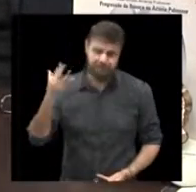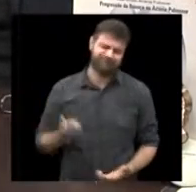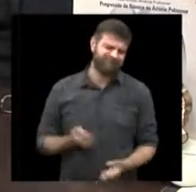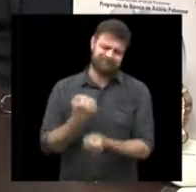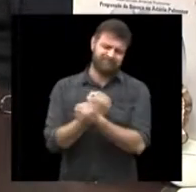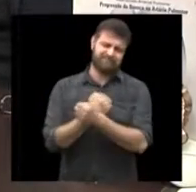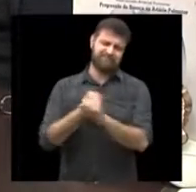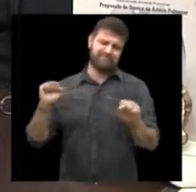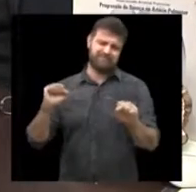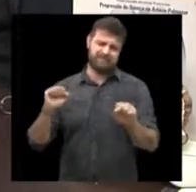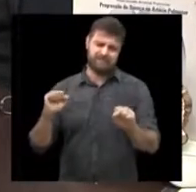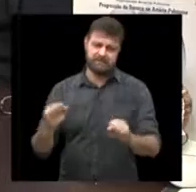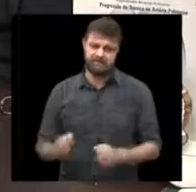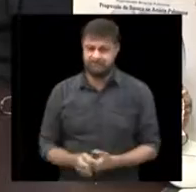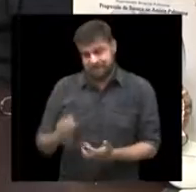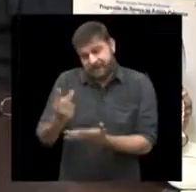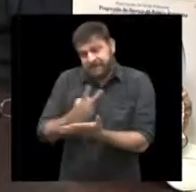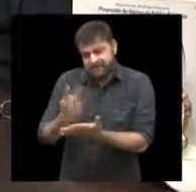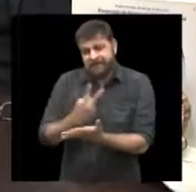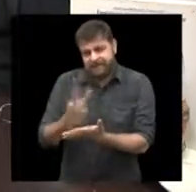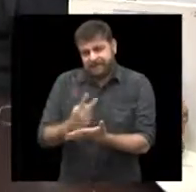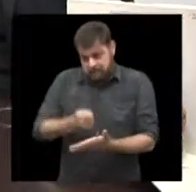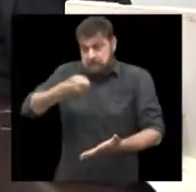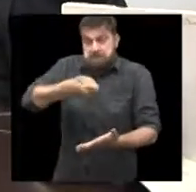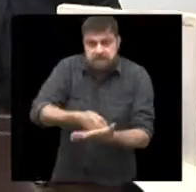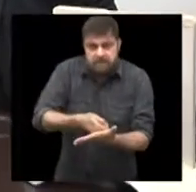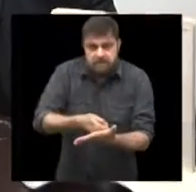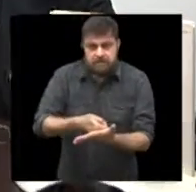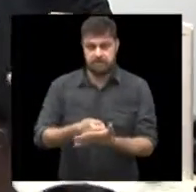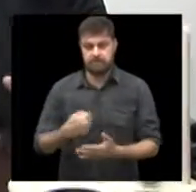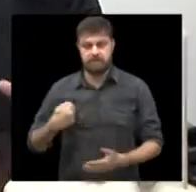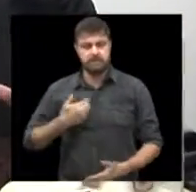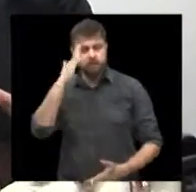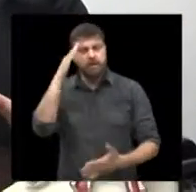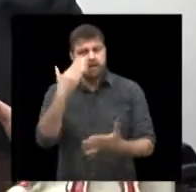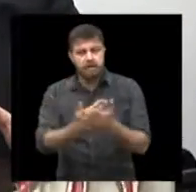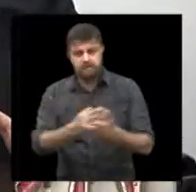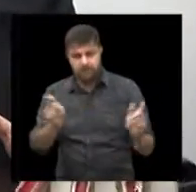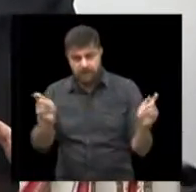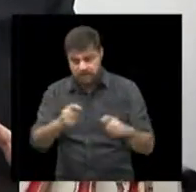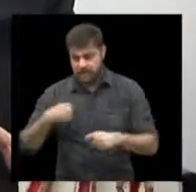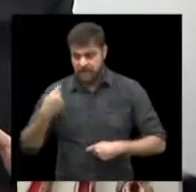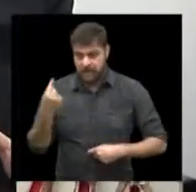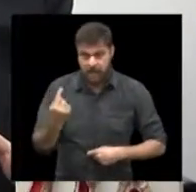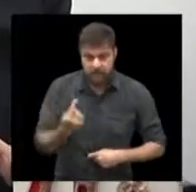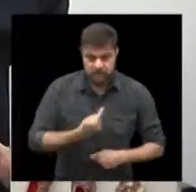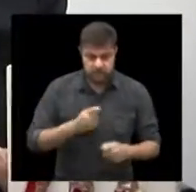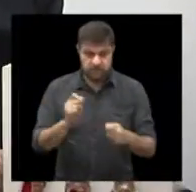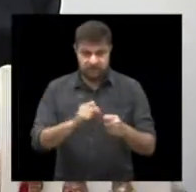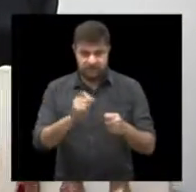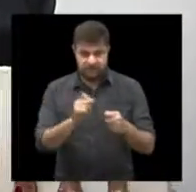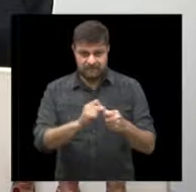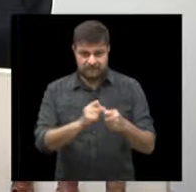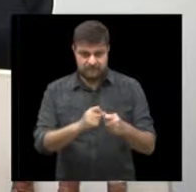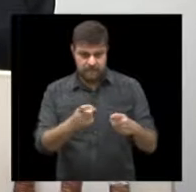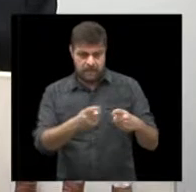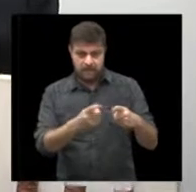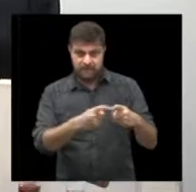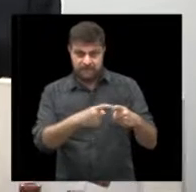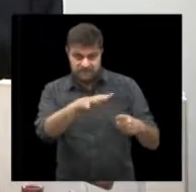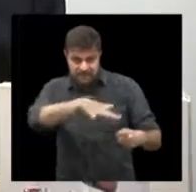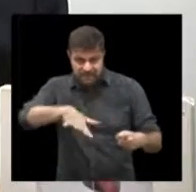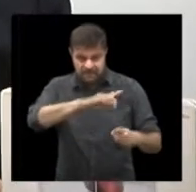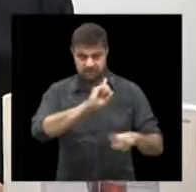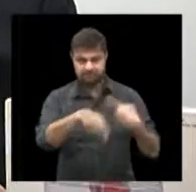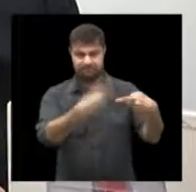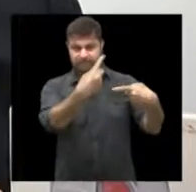muito errada eu falar isso. Mas, com certeza, nós vamos poder trazer um grande avanço para os